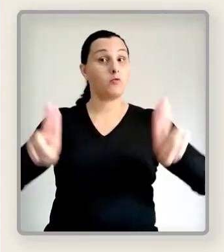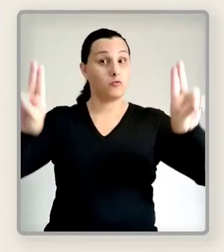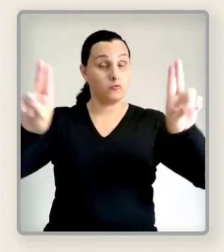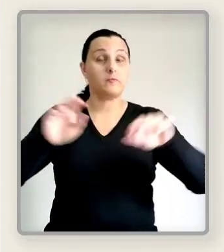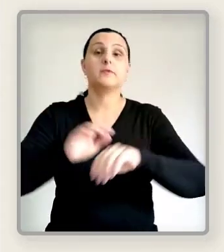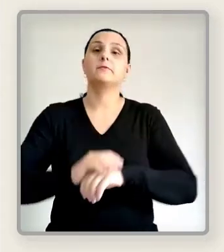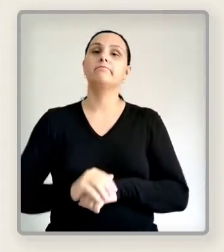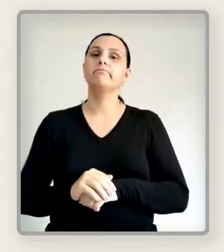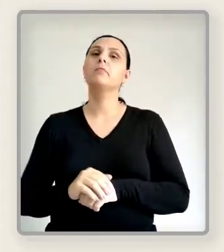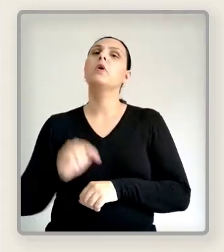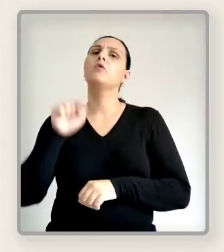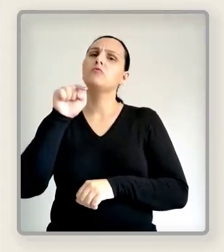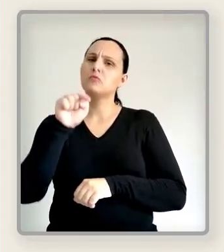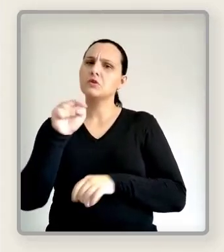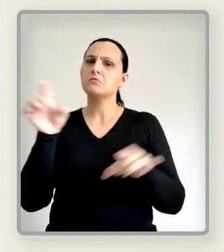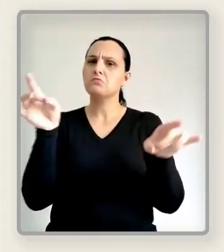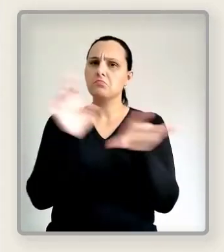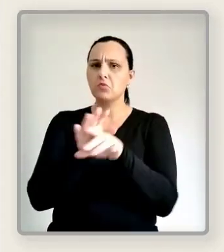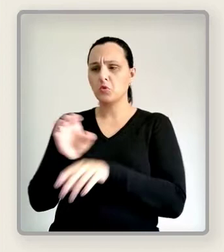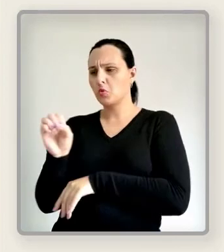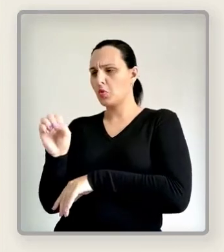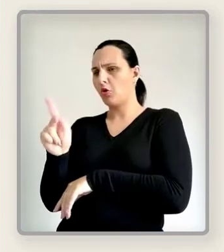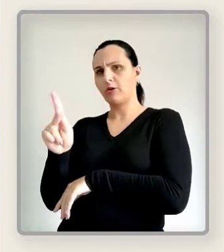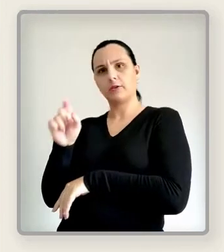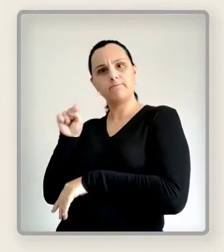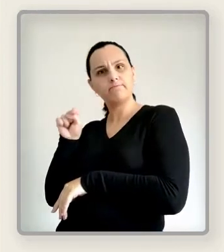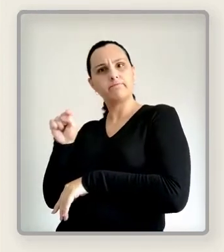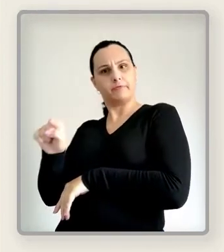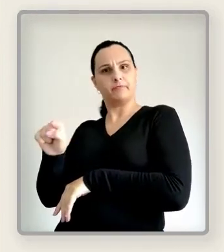nome e sobrenome. No meu caso, este.